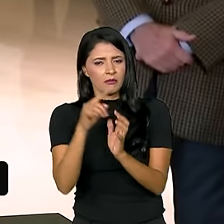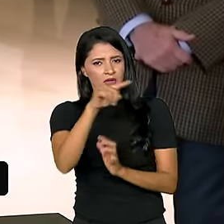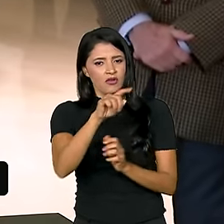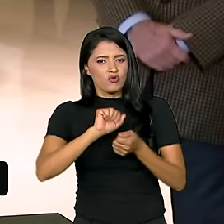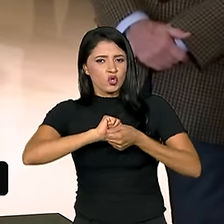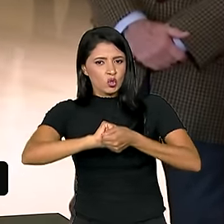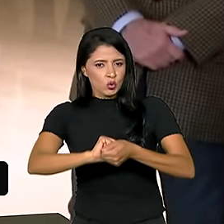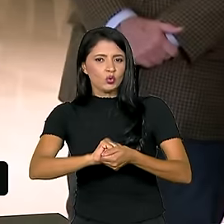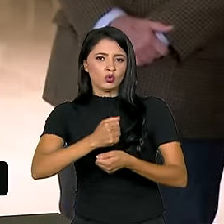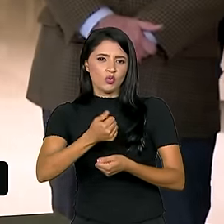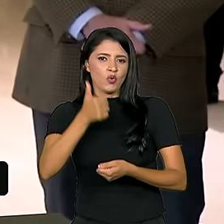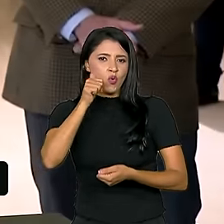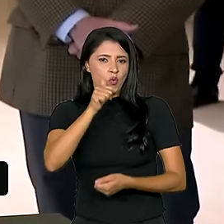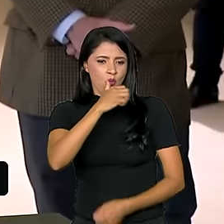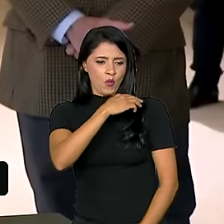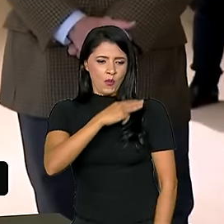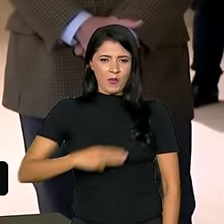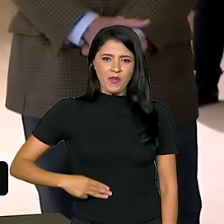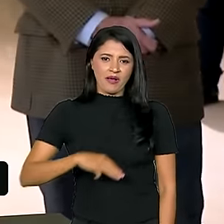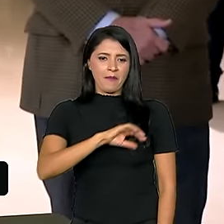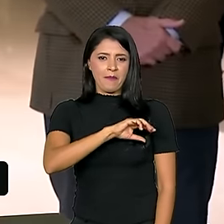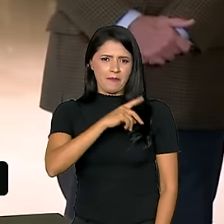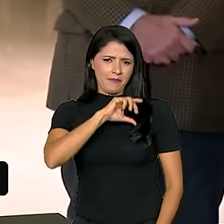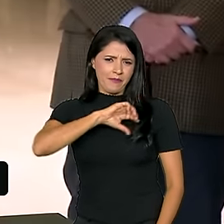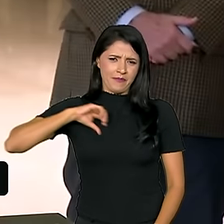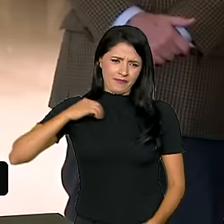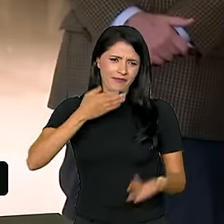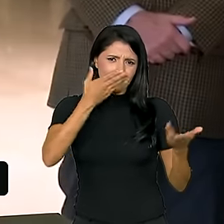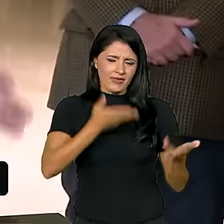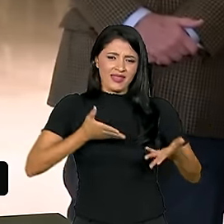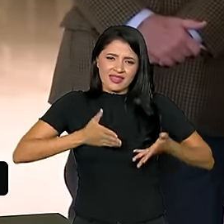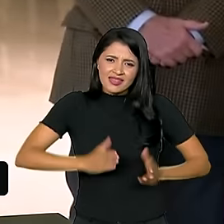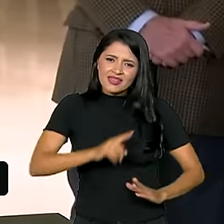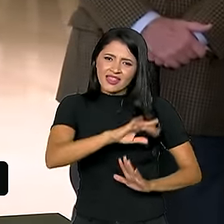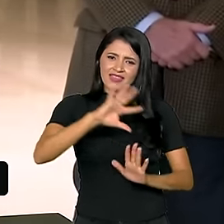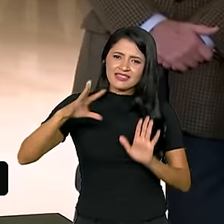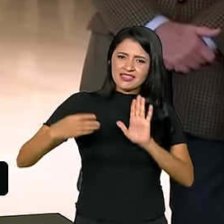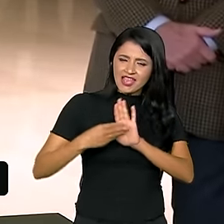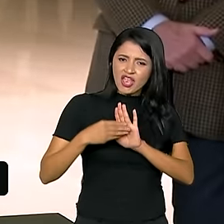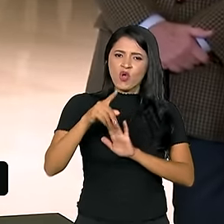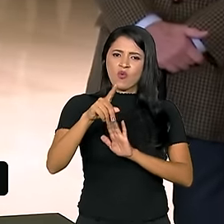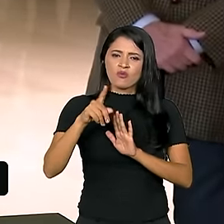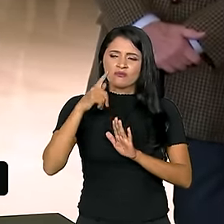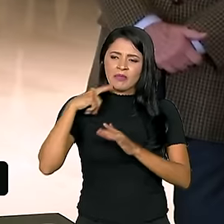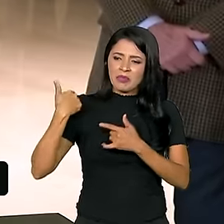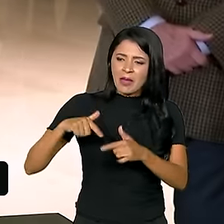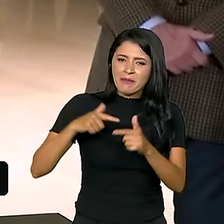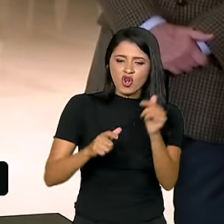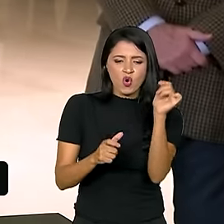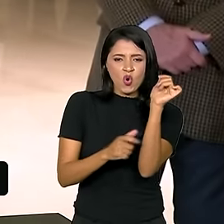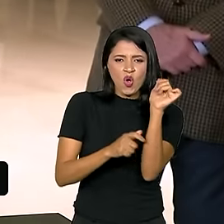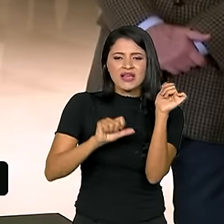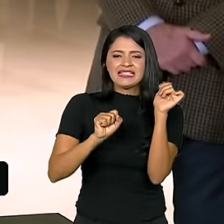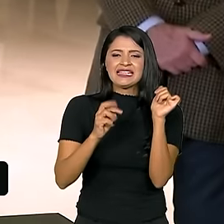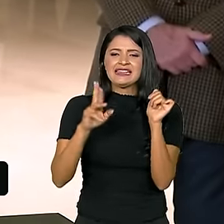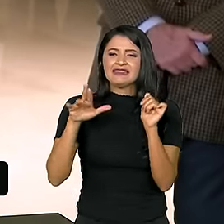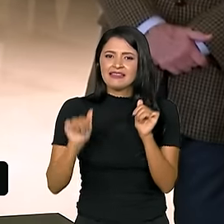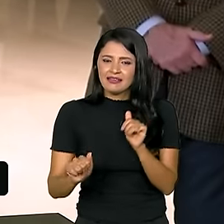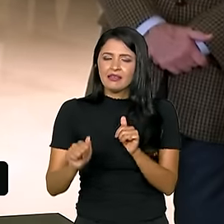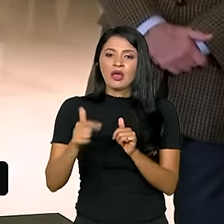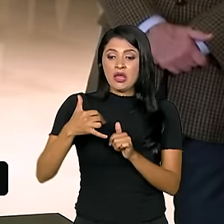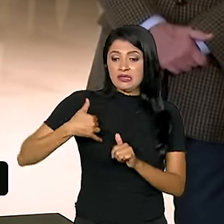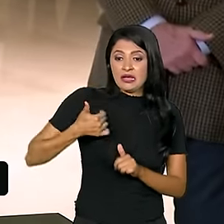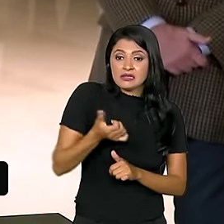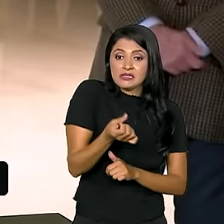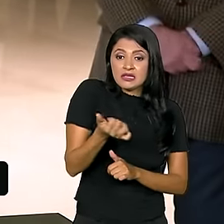Amazônia, que foi seringueira no estado do Acre, que se alfabetizou aos 16 anos e que, portanto, ela era a que tinha que falar.